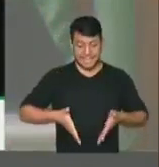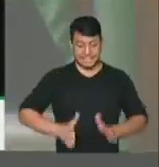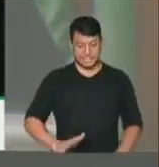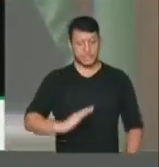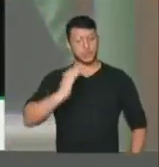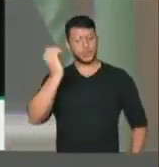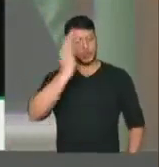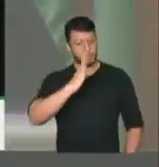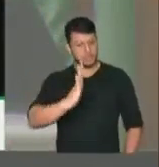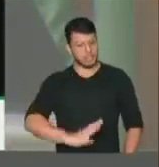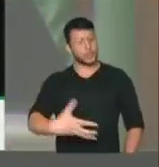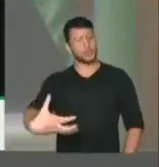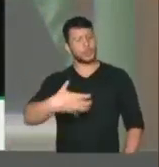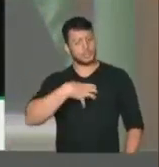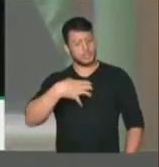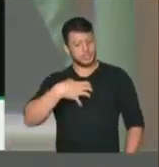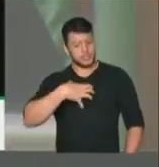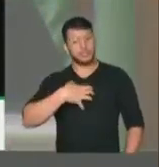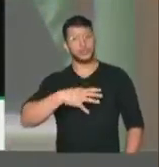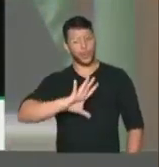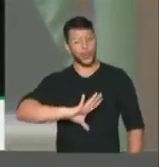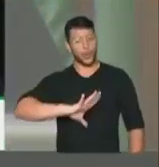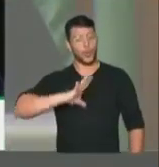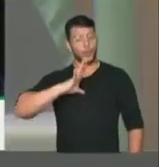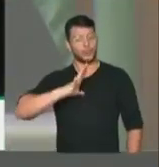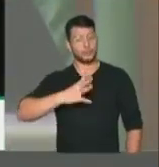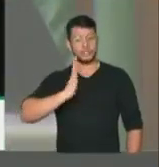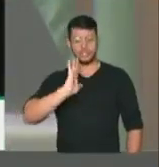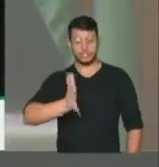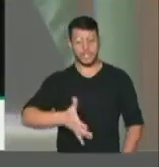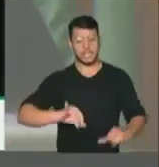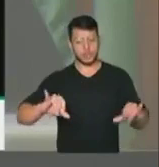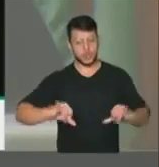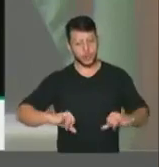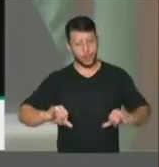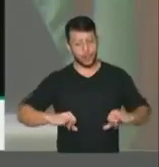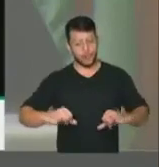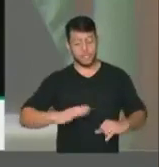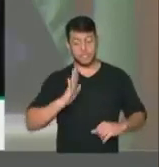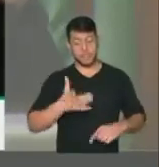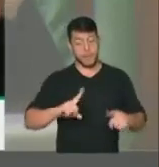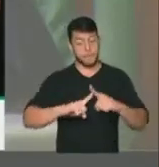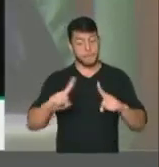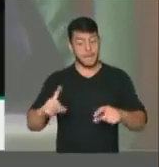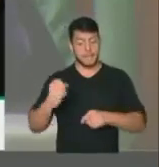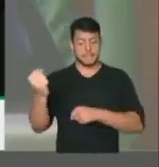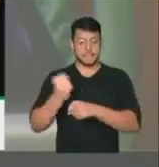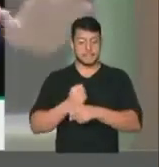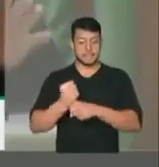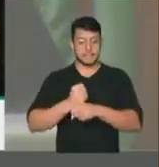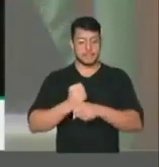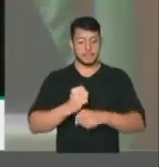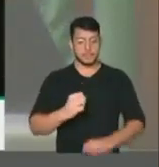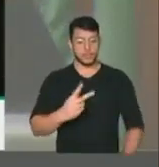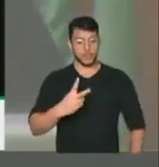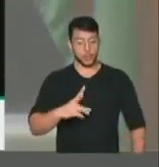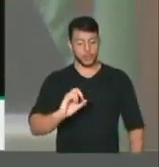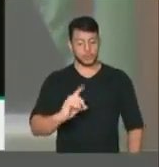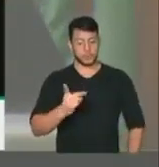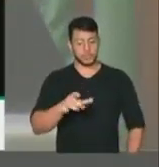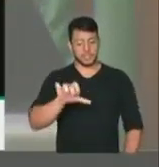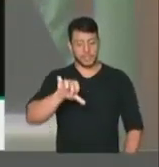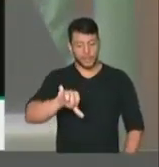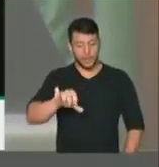de tantas crises já passei, já passamos por ela, o ano de 2019 está terminando.